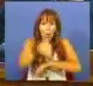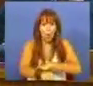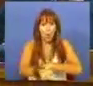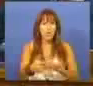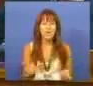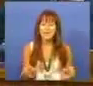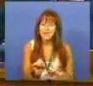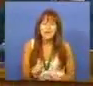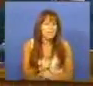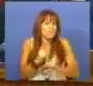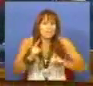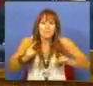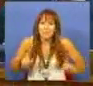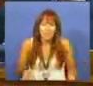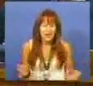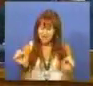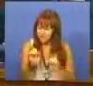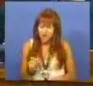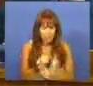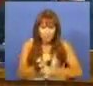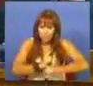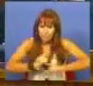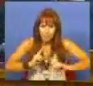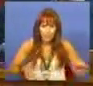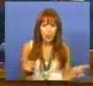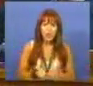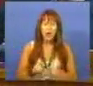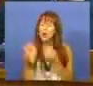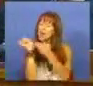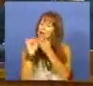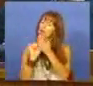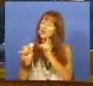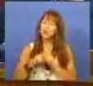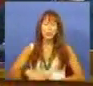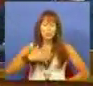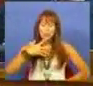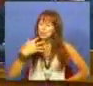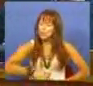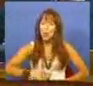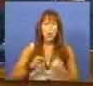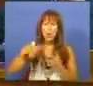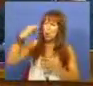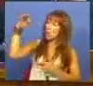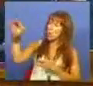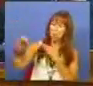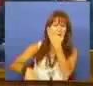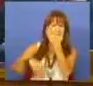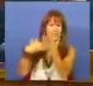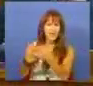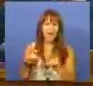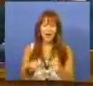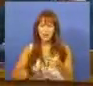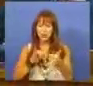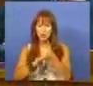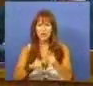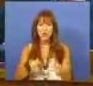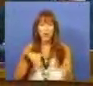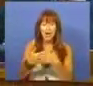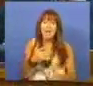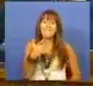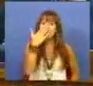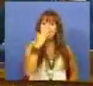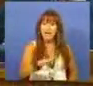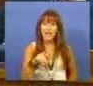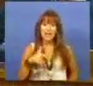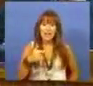nada justifica, nada justifica um caráter de total excepcionalidade da sociedade de frente de Tejo,